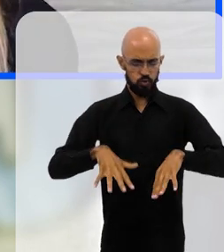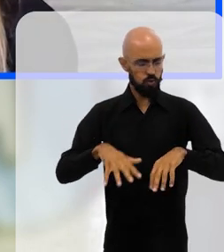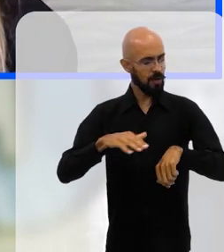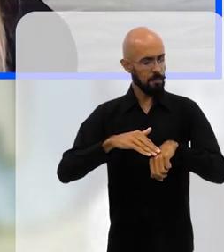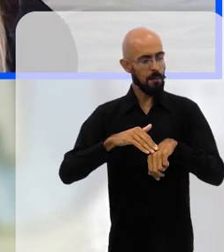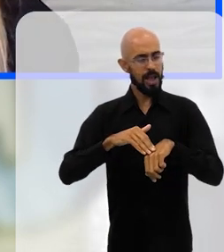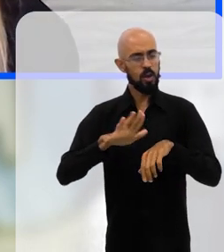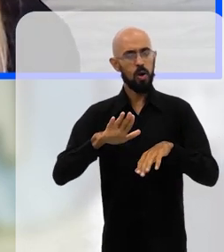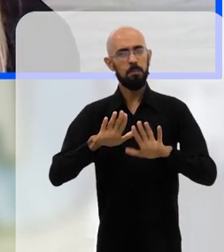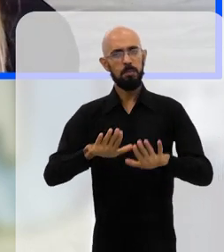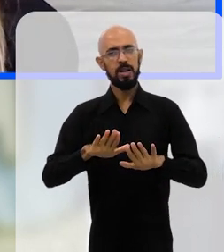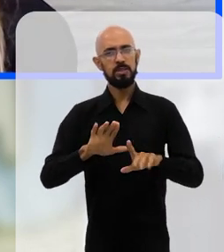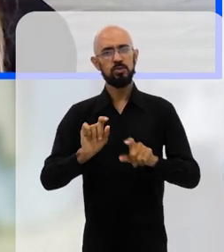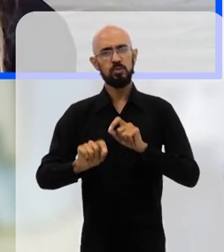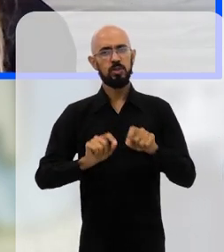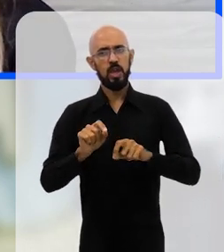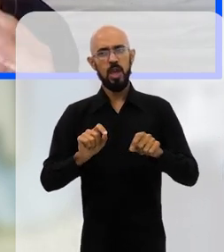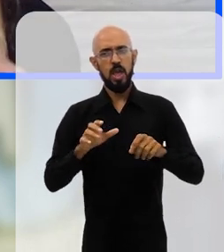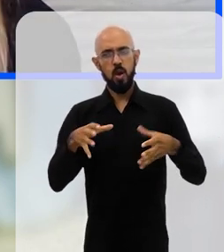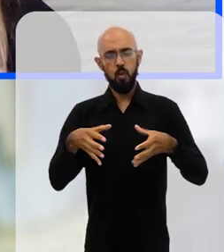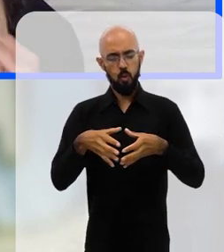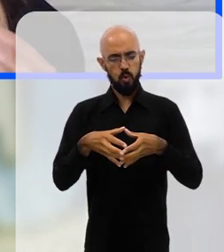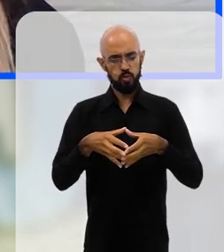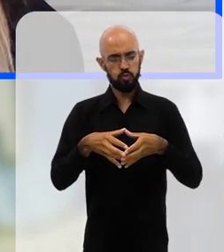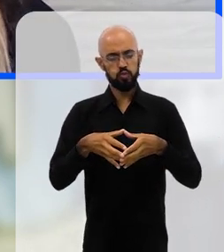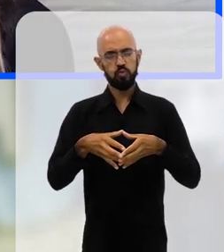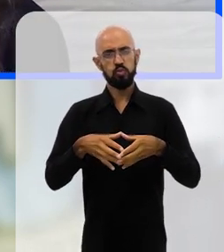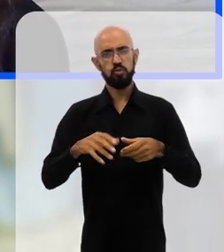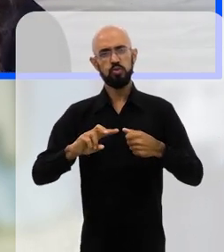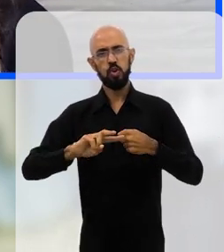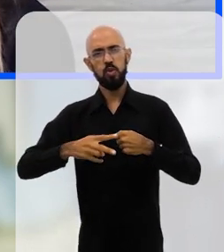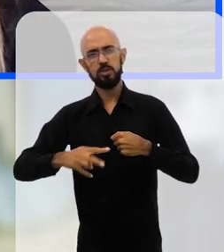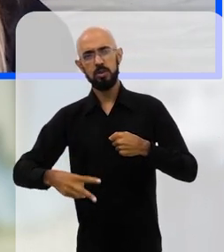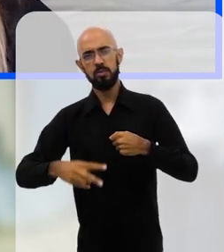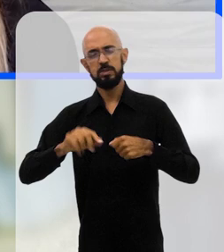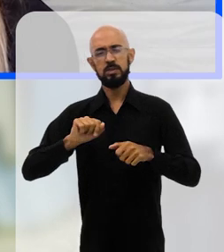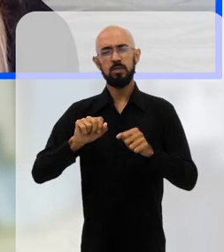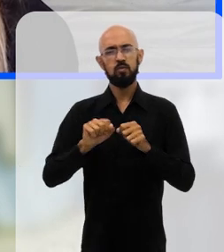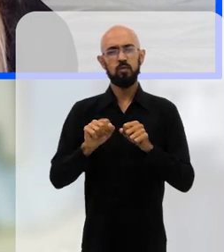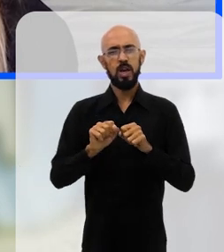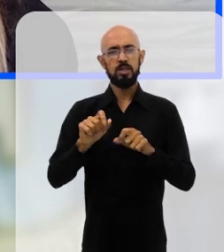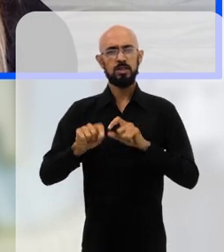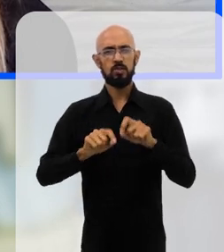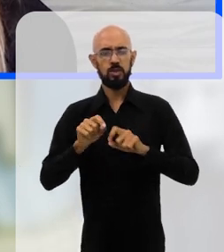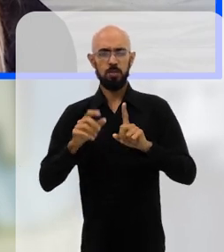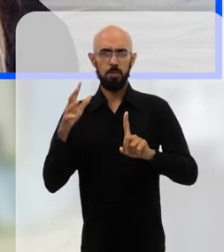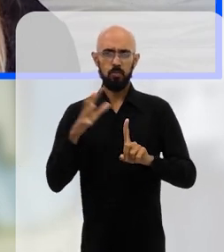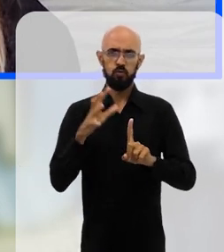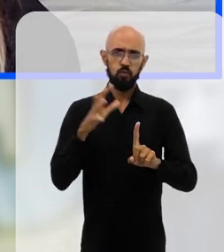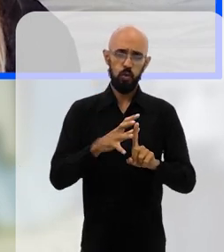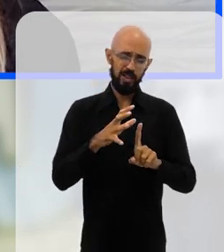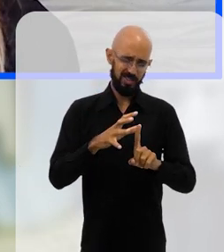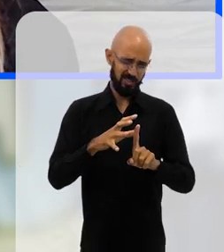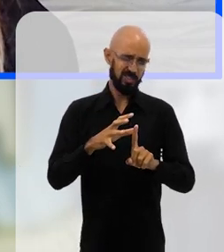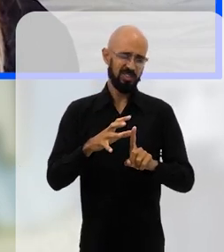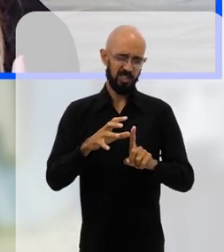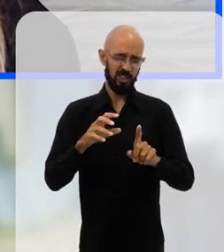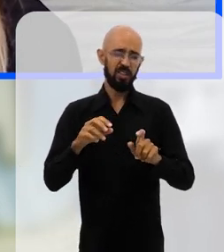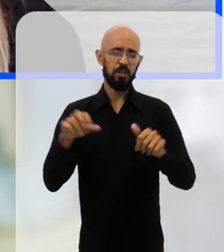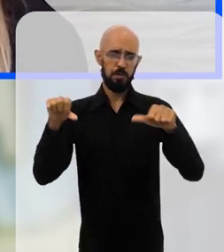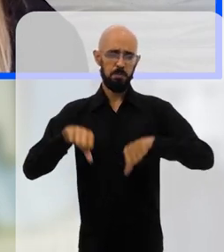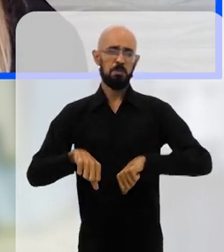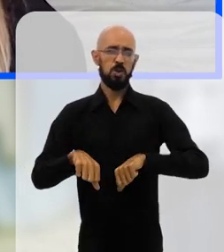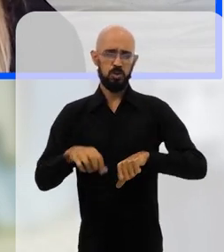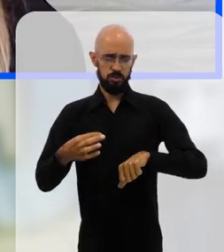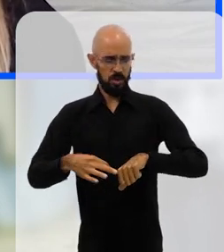num nível maior, é um conjunto de fatores que acabam influenciando em resultados